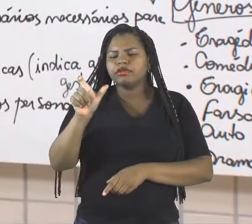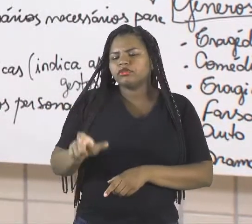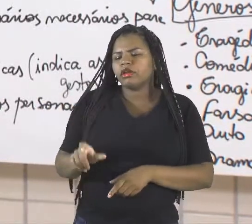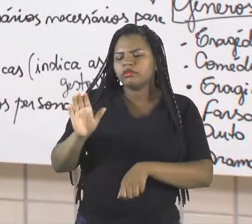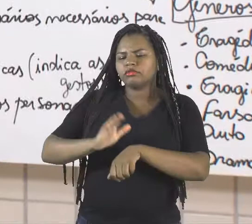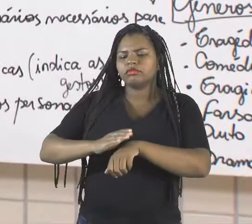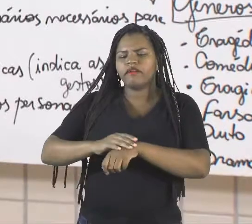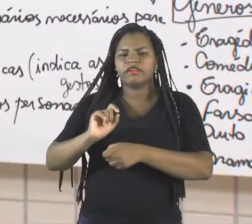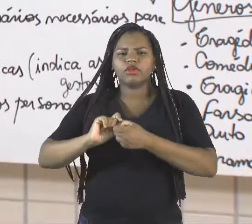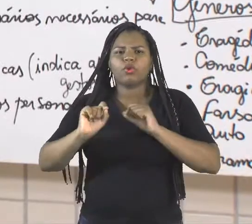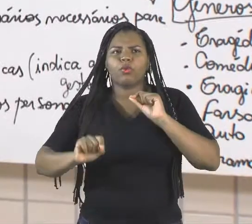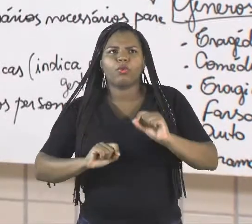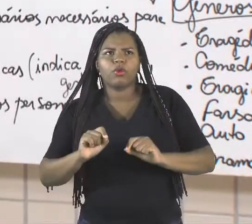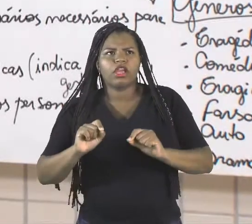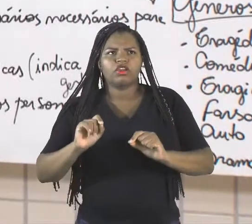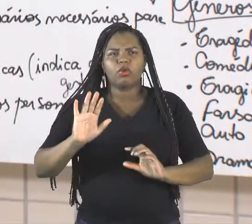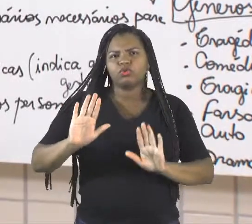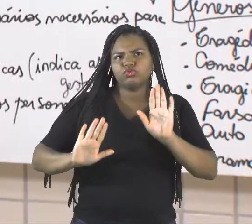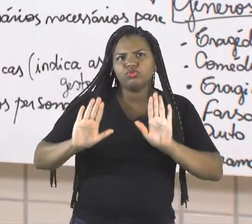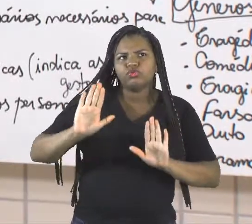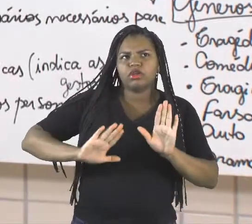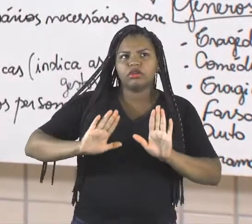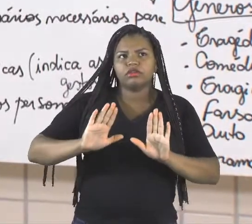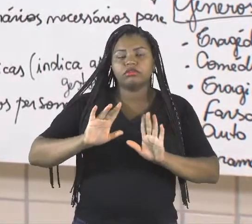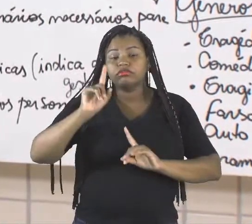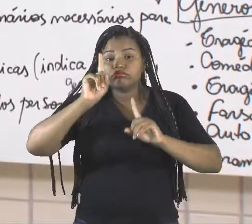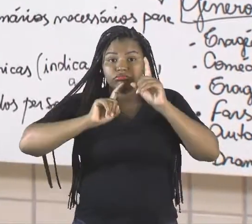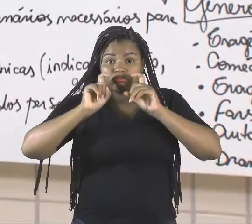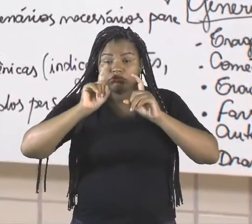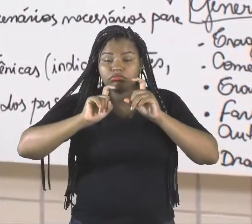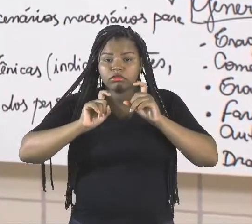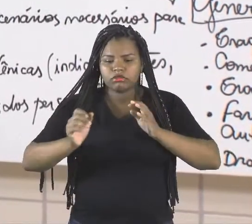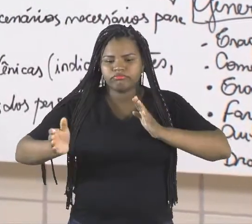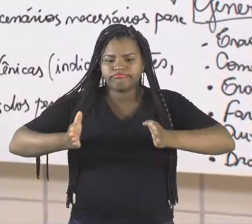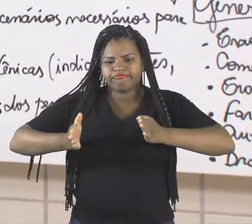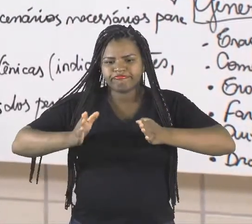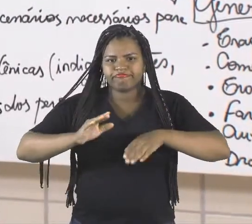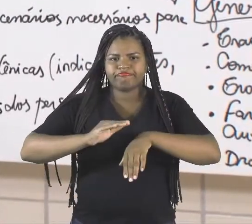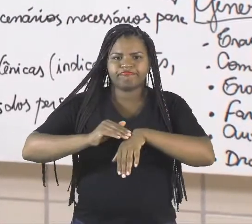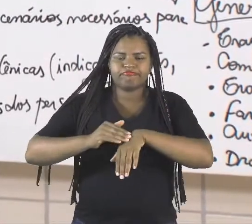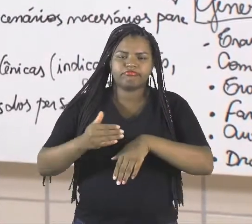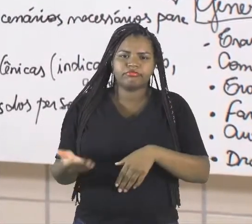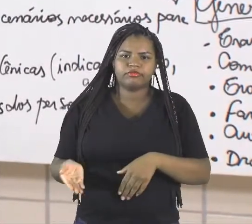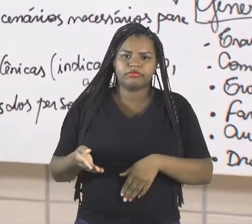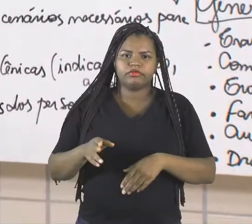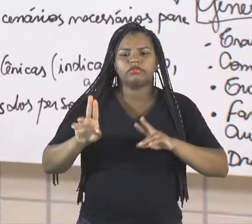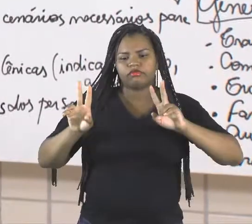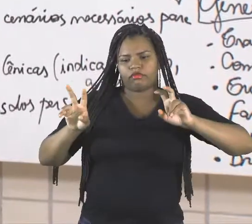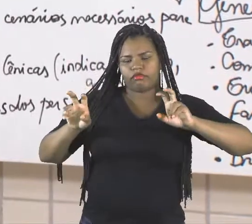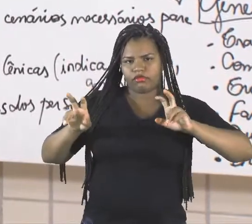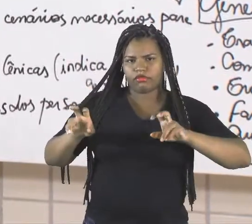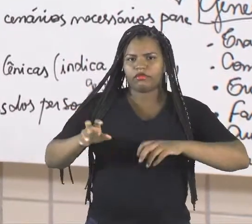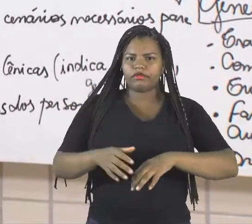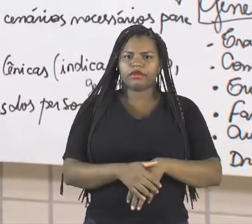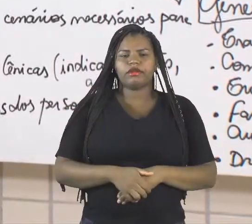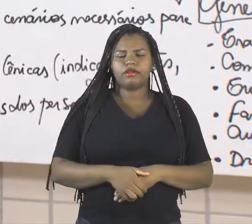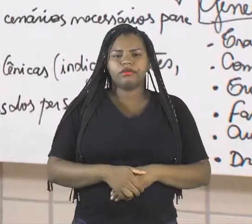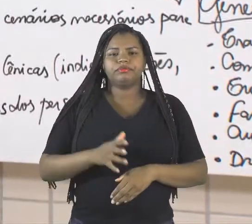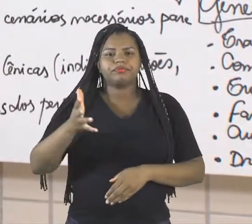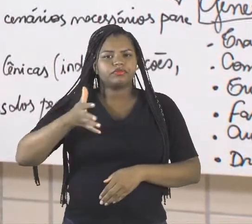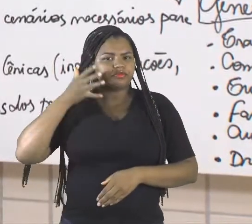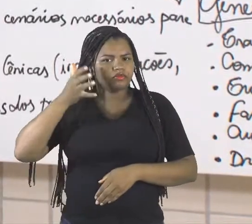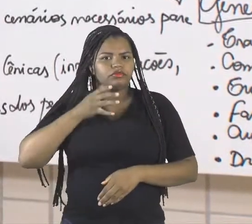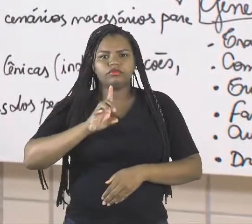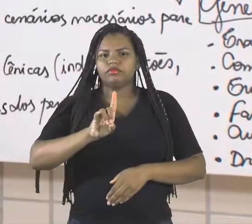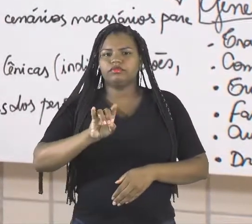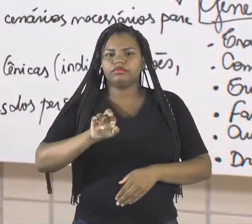gesto dele, o que ele expressou naquele determinado tempo, tá? Vem o quê? Entre parênteses. E o discurso direto, que